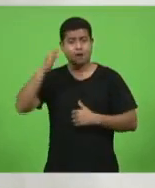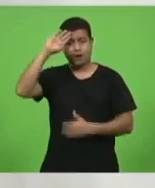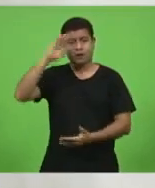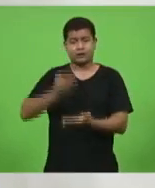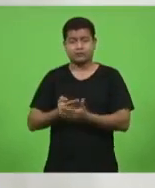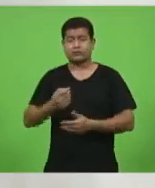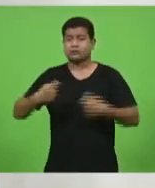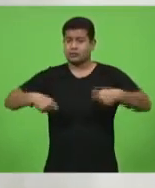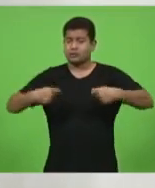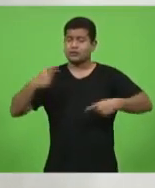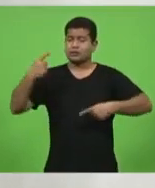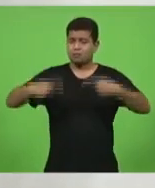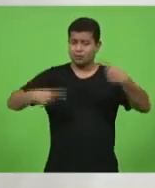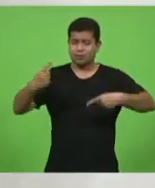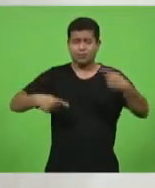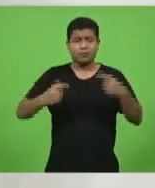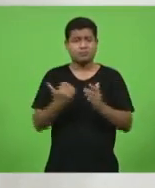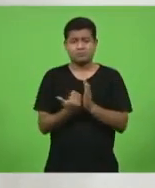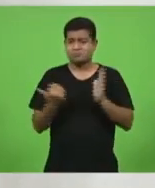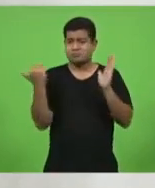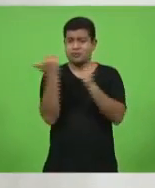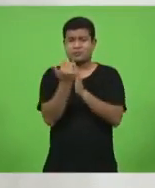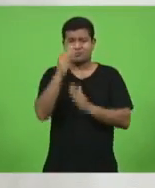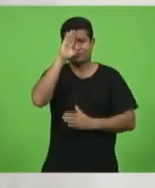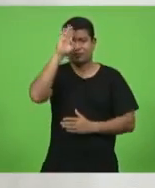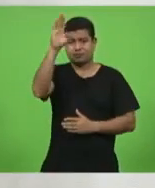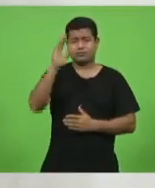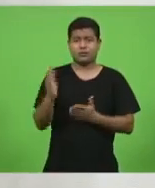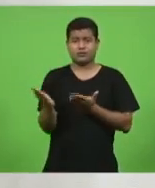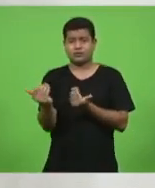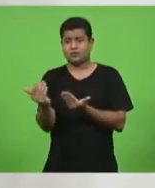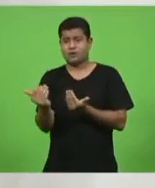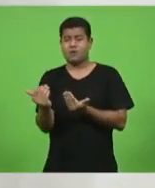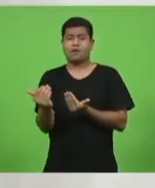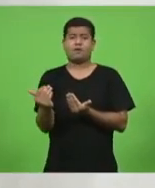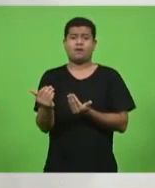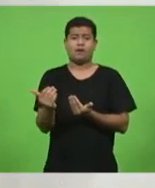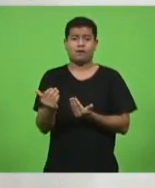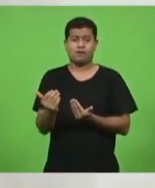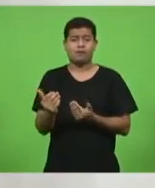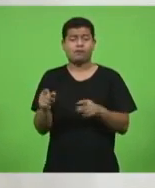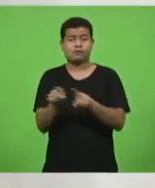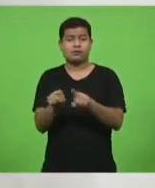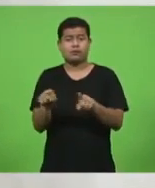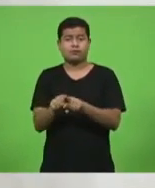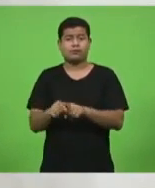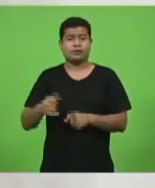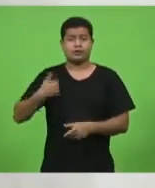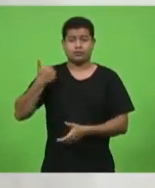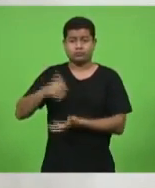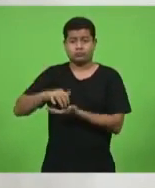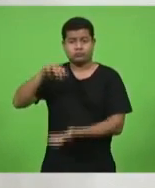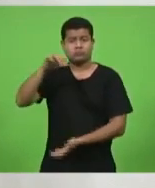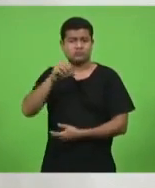e principalmente com adolescentes, jovens e idosos que sofrem muito por conta